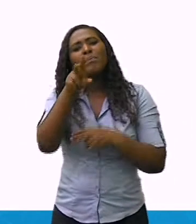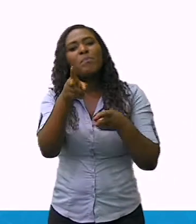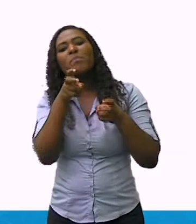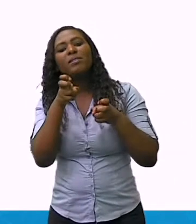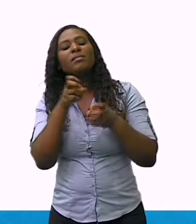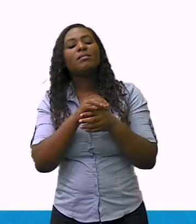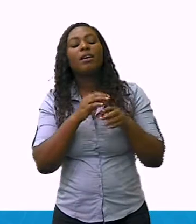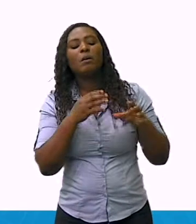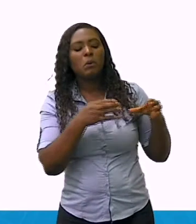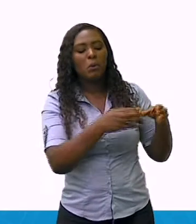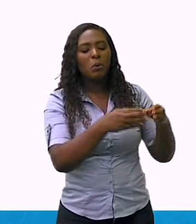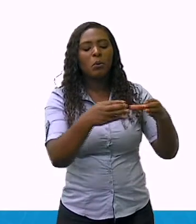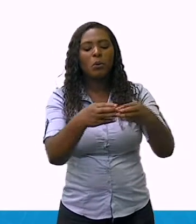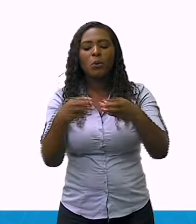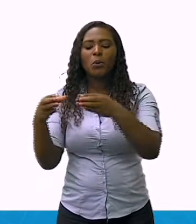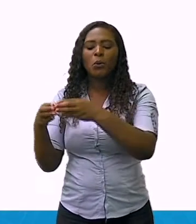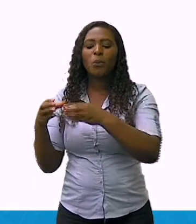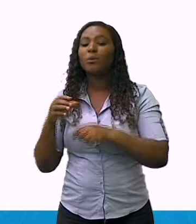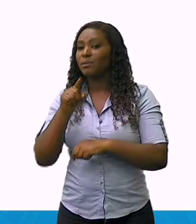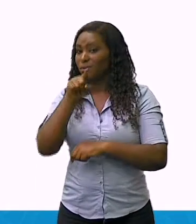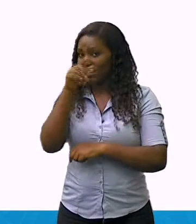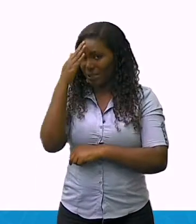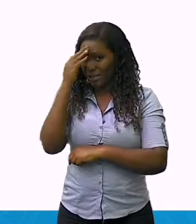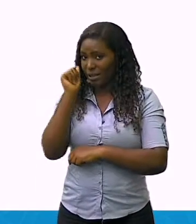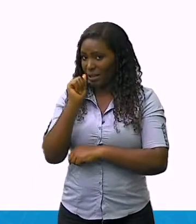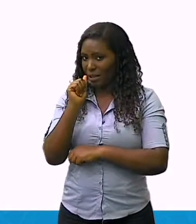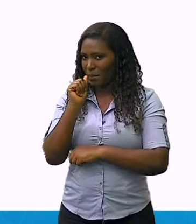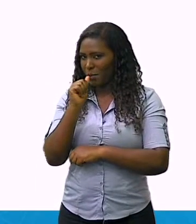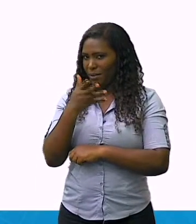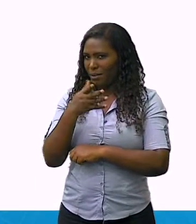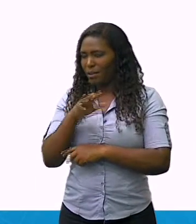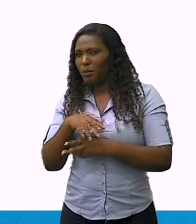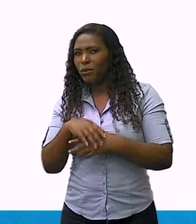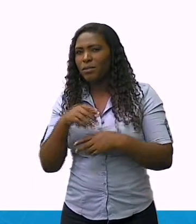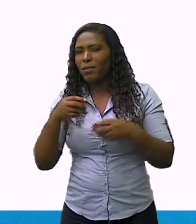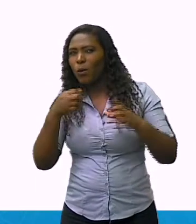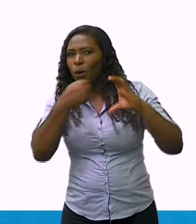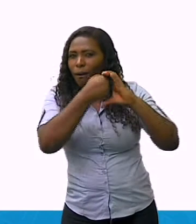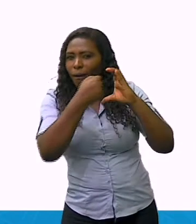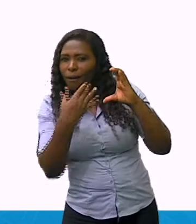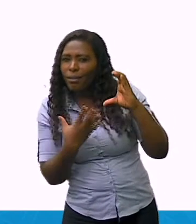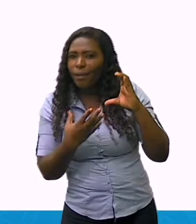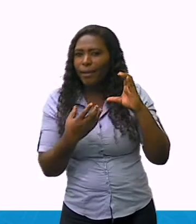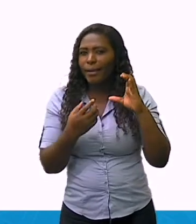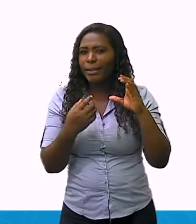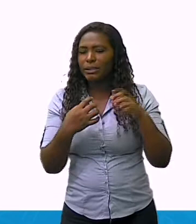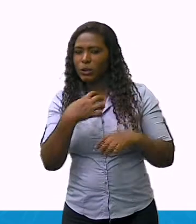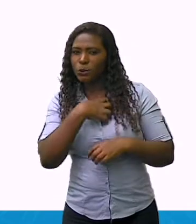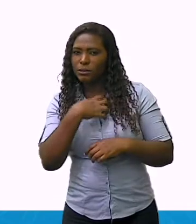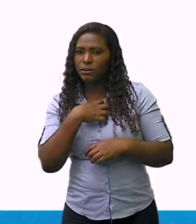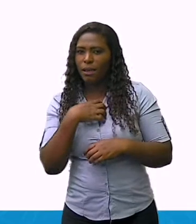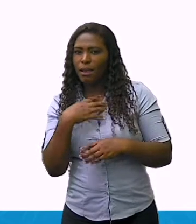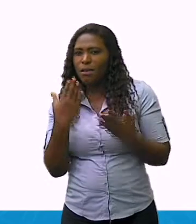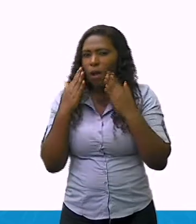são estes grupos através dos traços e da composição étnica?